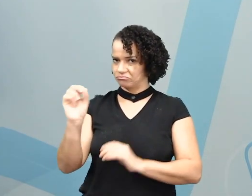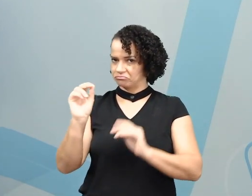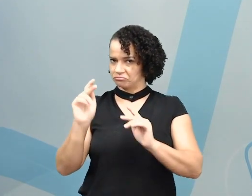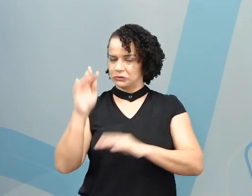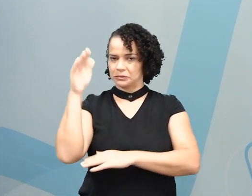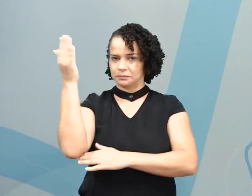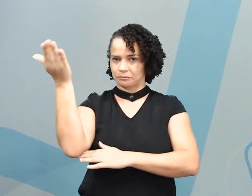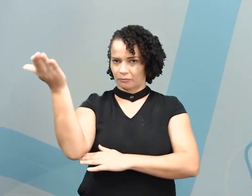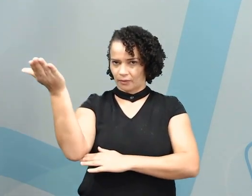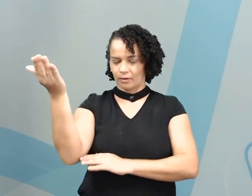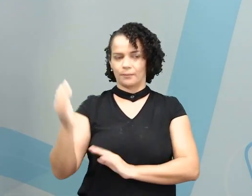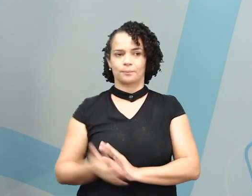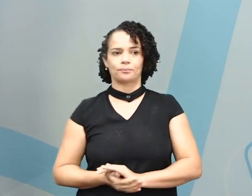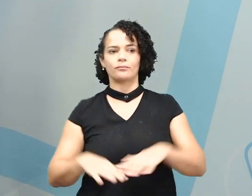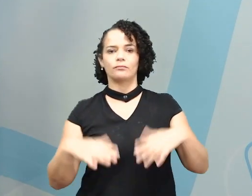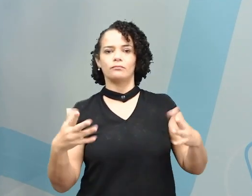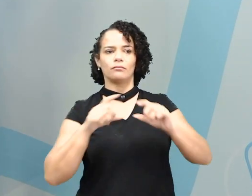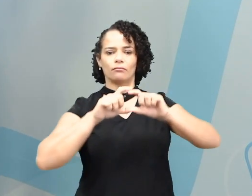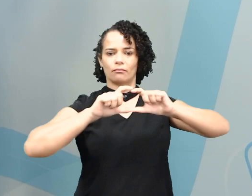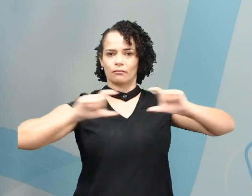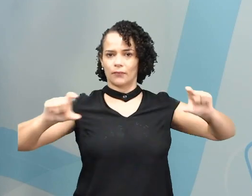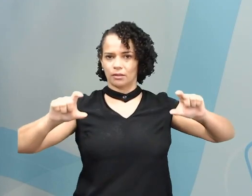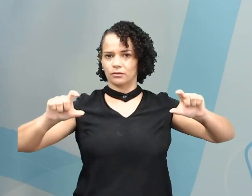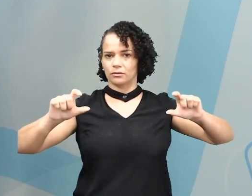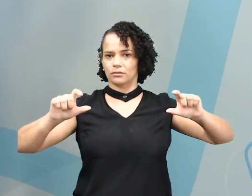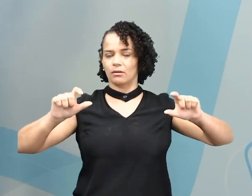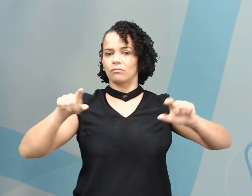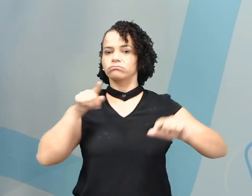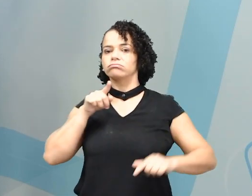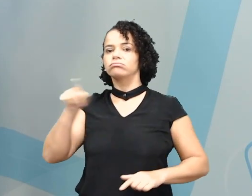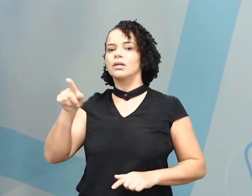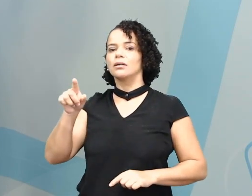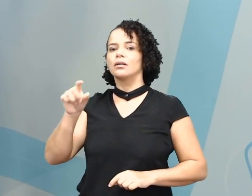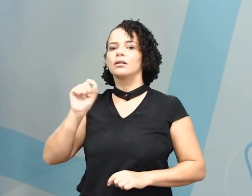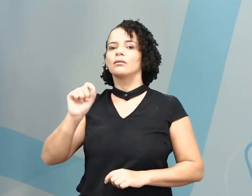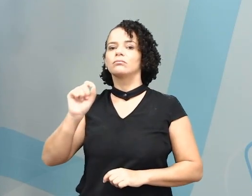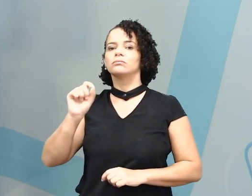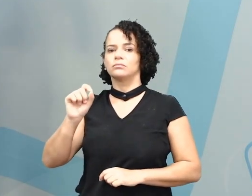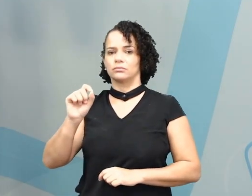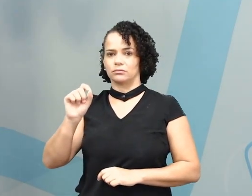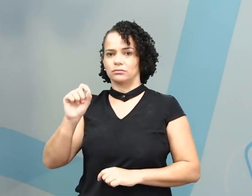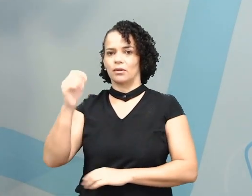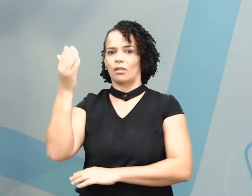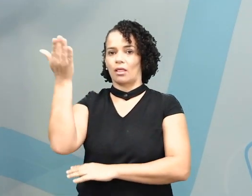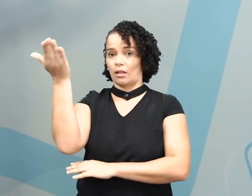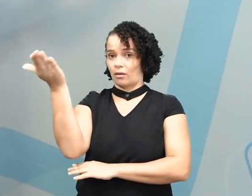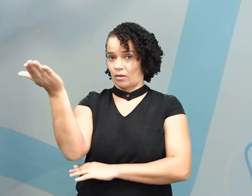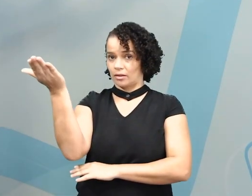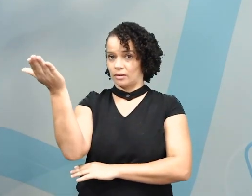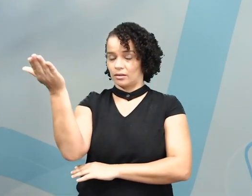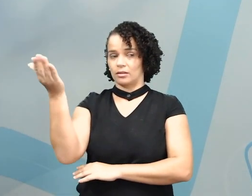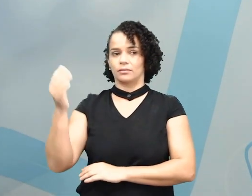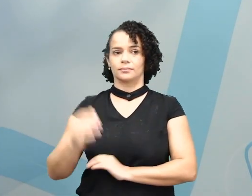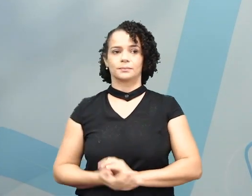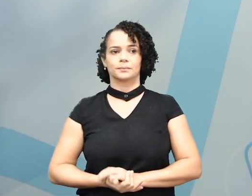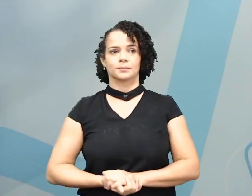Vamos à frase inteira? She is a waitress. Waitress.